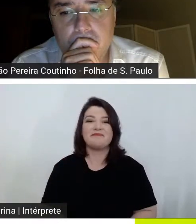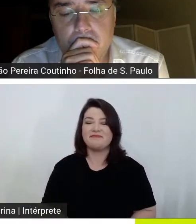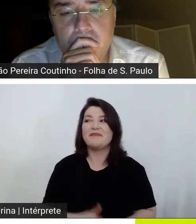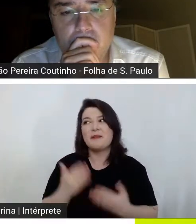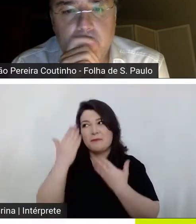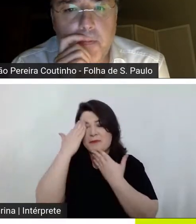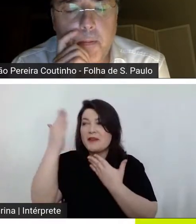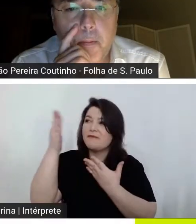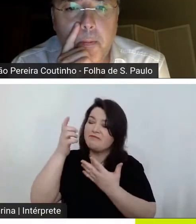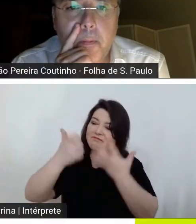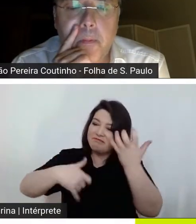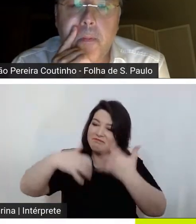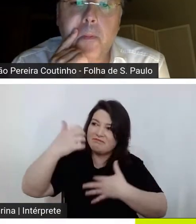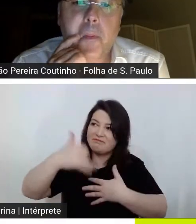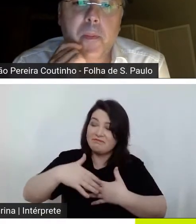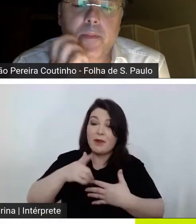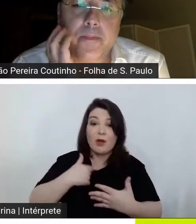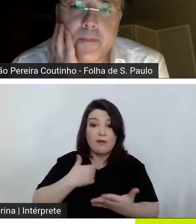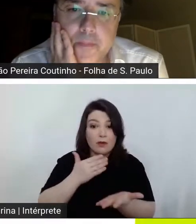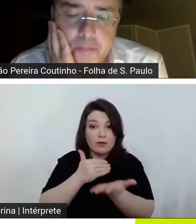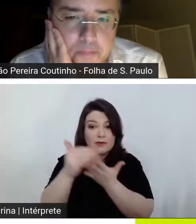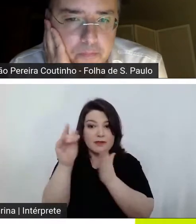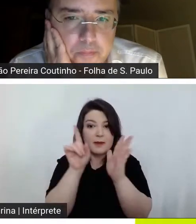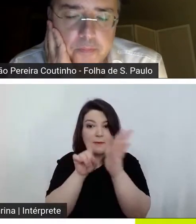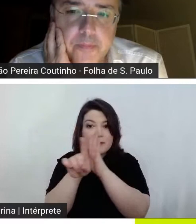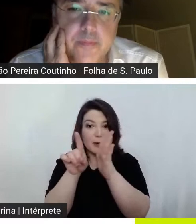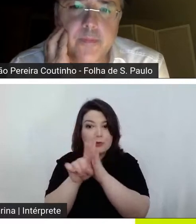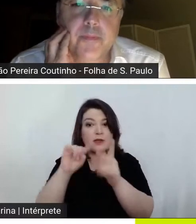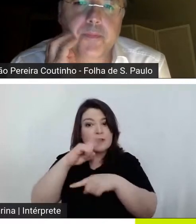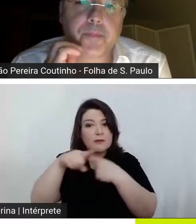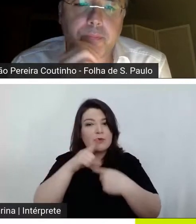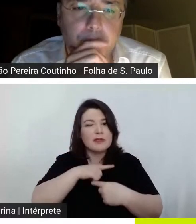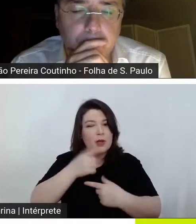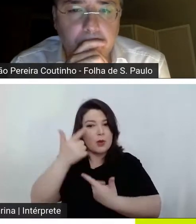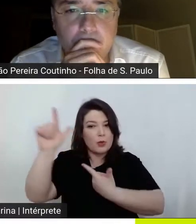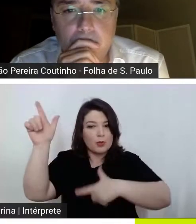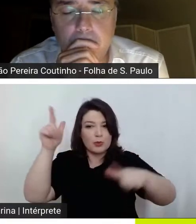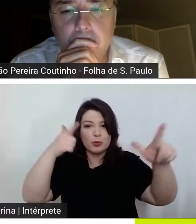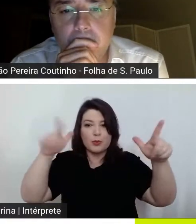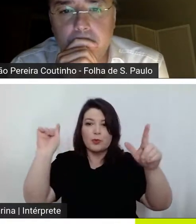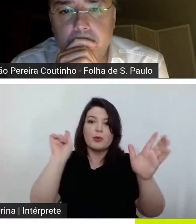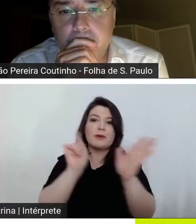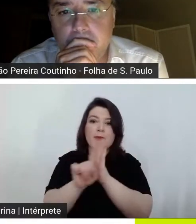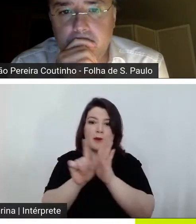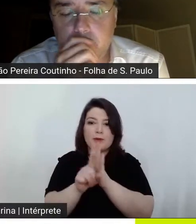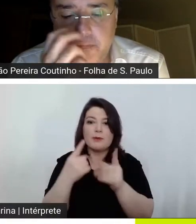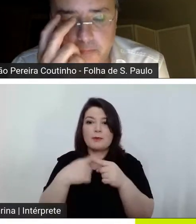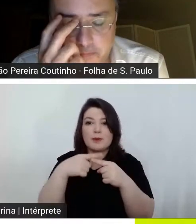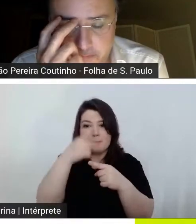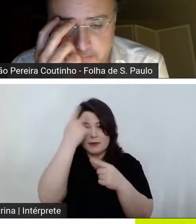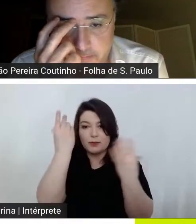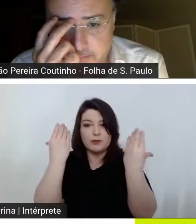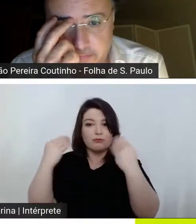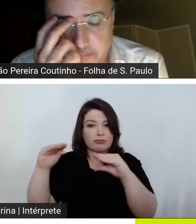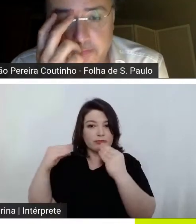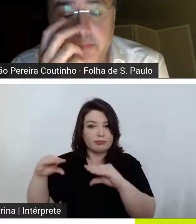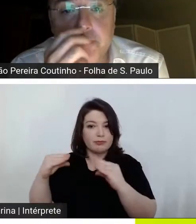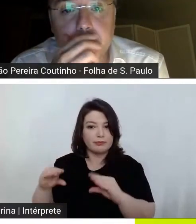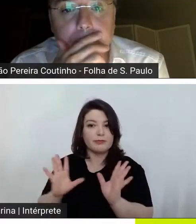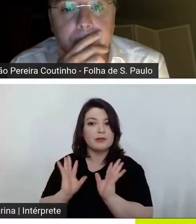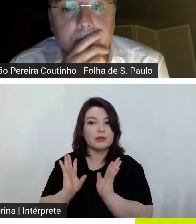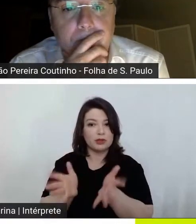uma pergunta e depois a gente vai ter várias perguntas que os internautas já estão fazendo aqui que a gente vai colocando